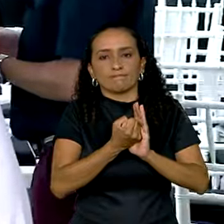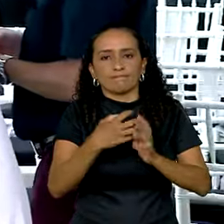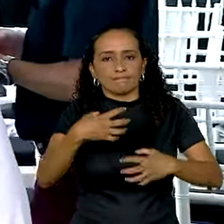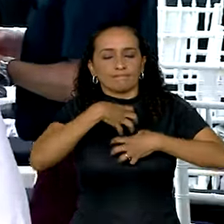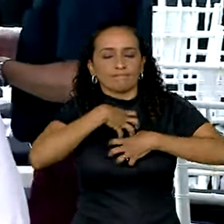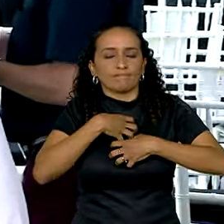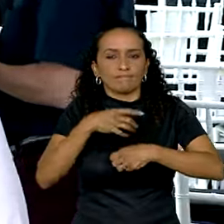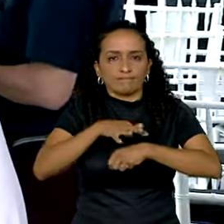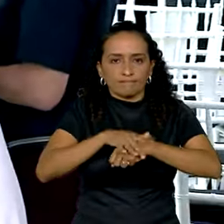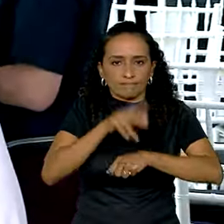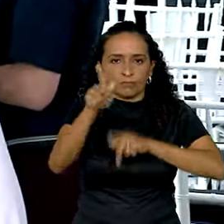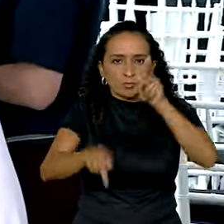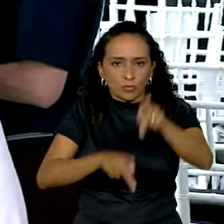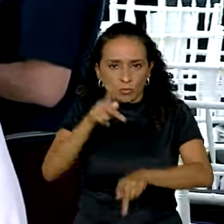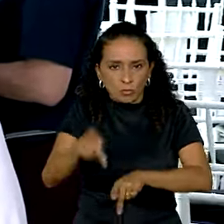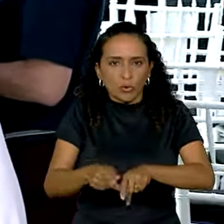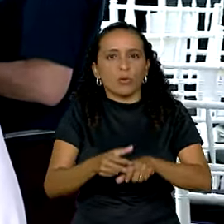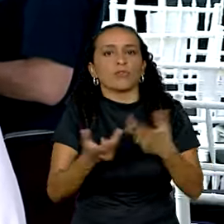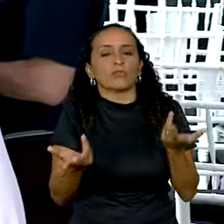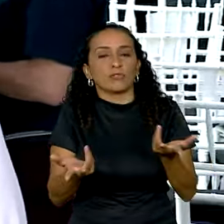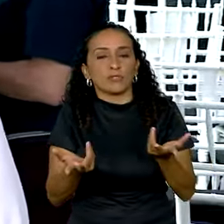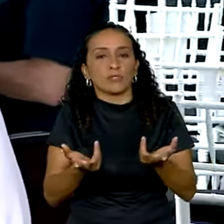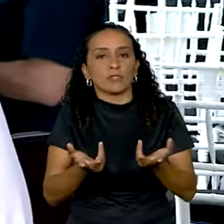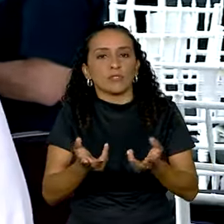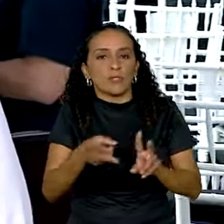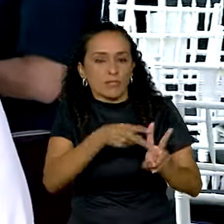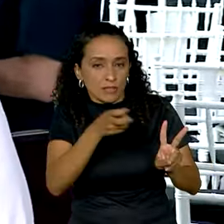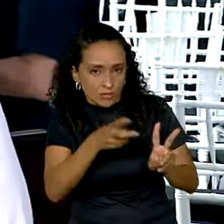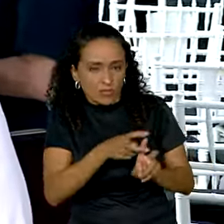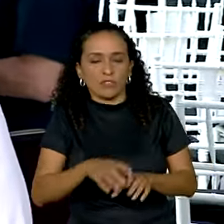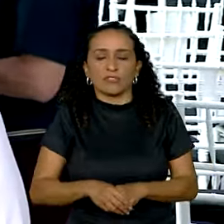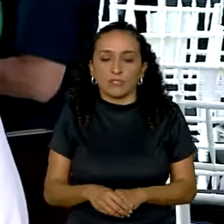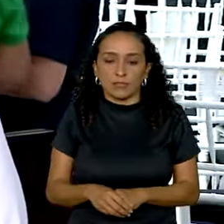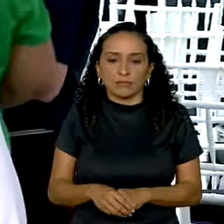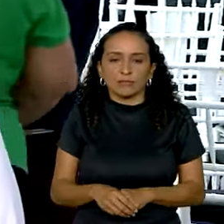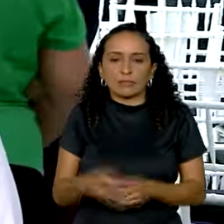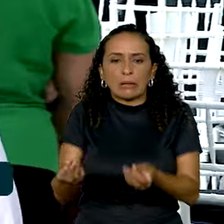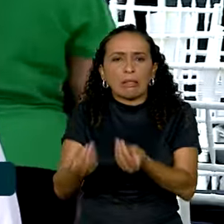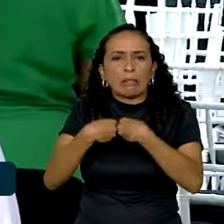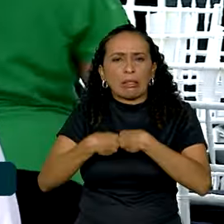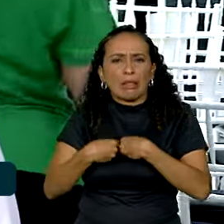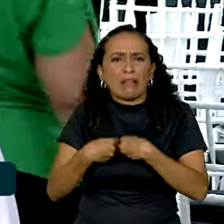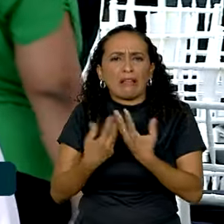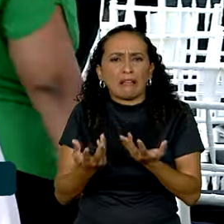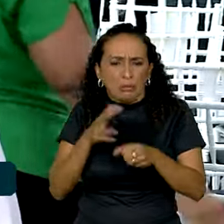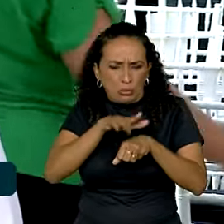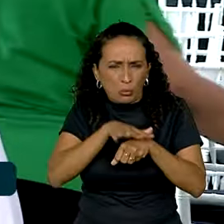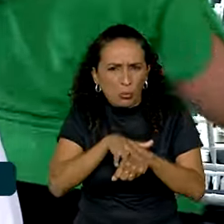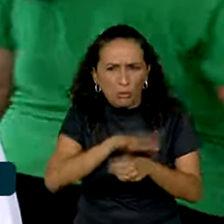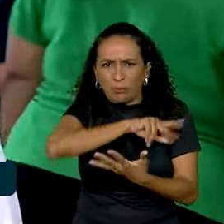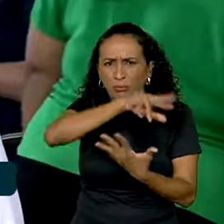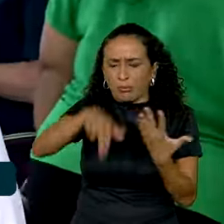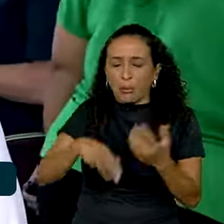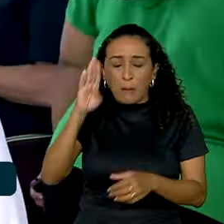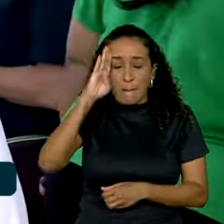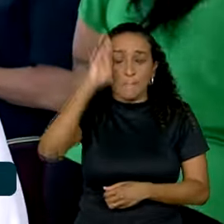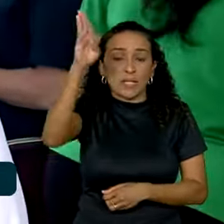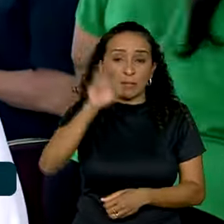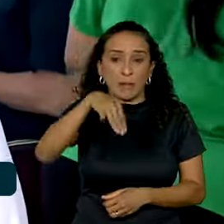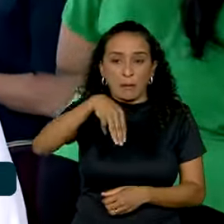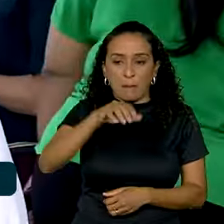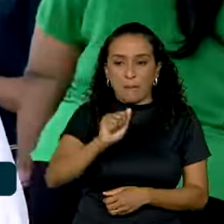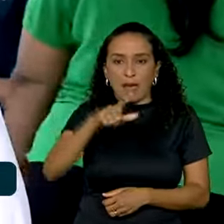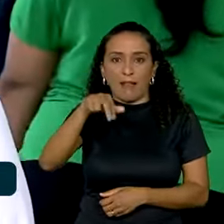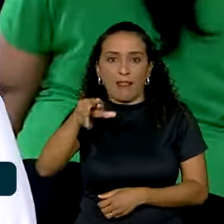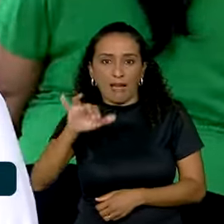saúde dos povos indígenas Yanomami e Uekuana. Isso traz muitas doenças, principalmente malárias, doenças